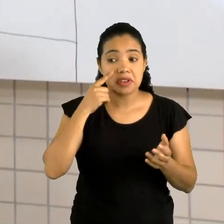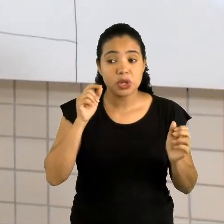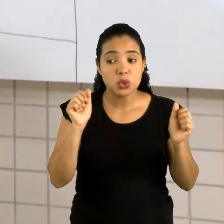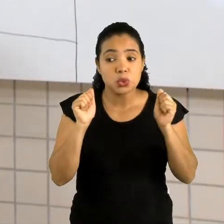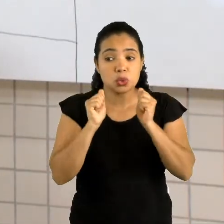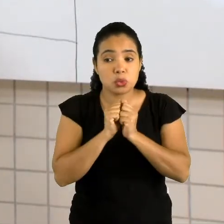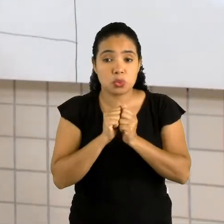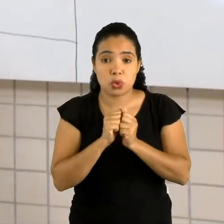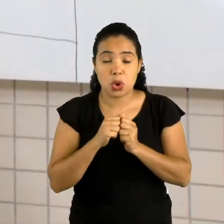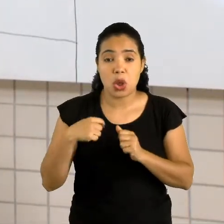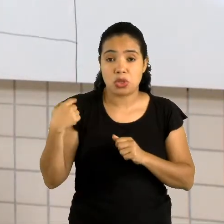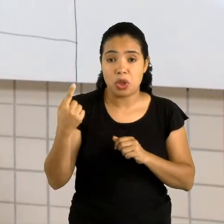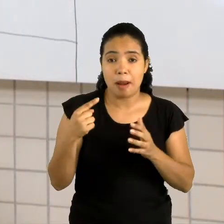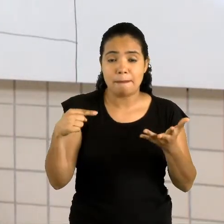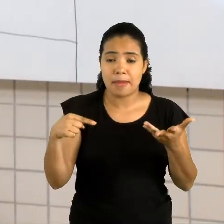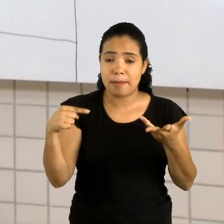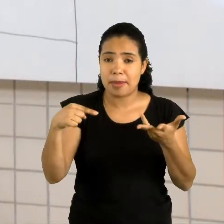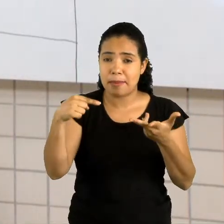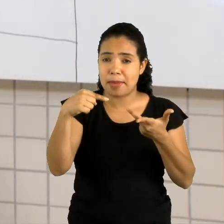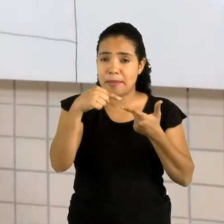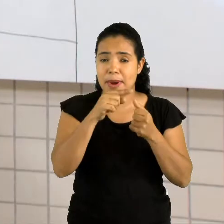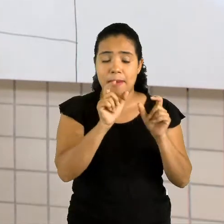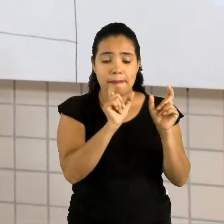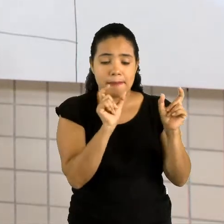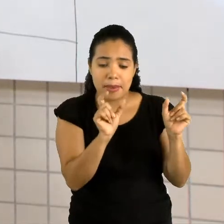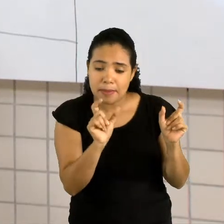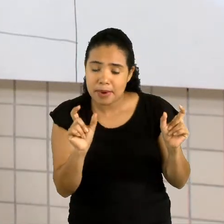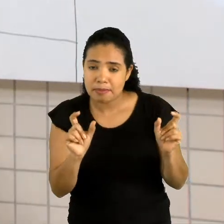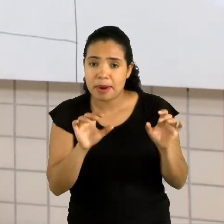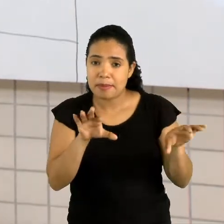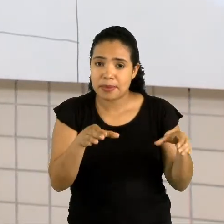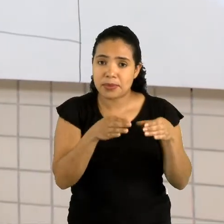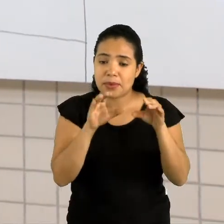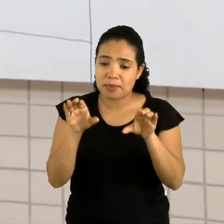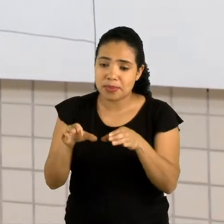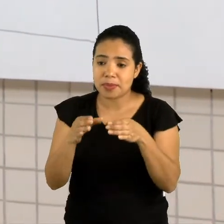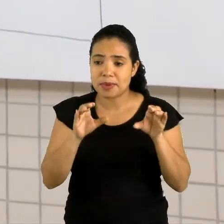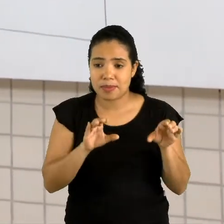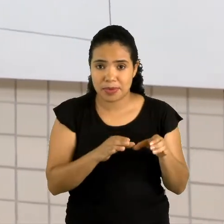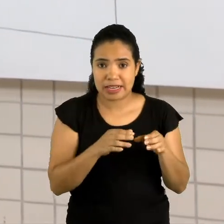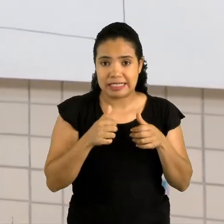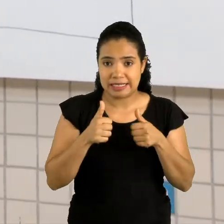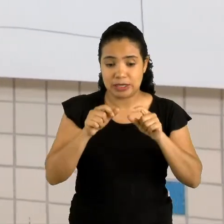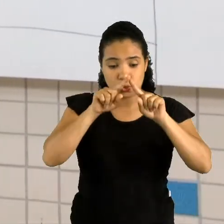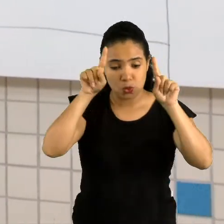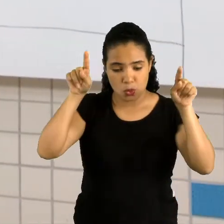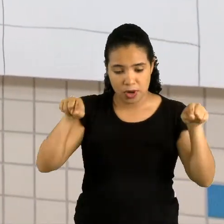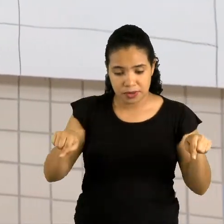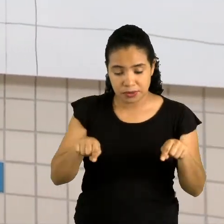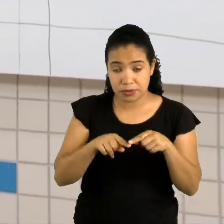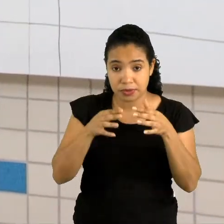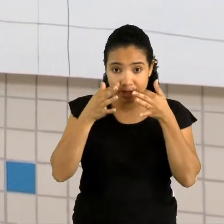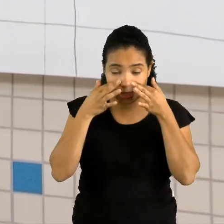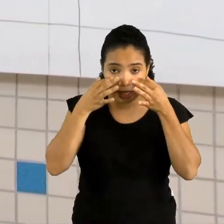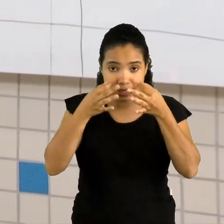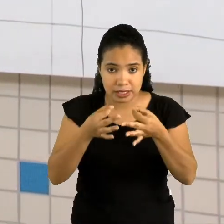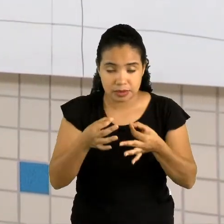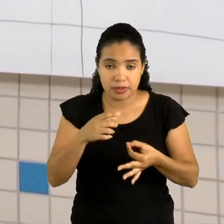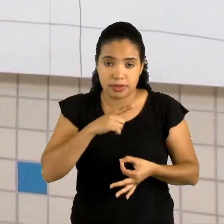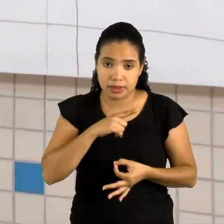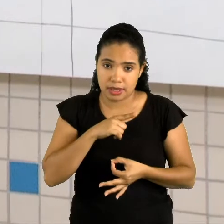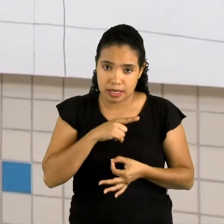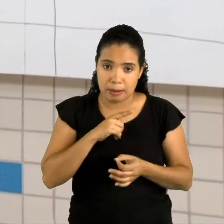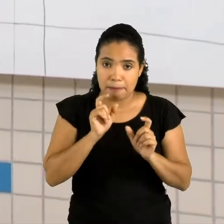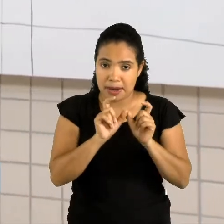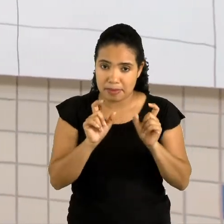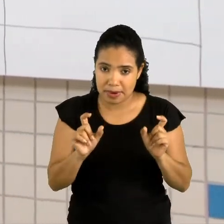para nós classificarmos essas palavras aqui no quadro. Presta atenção. Nós temos as